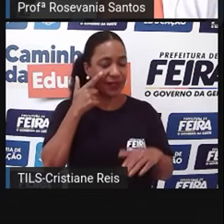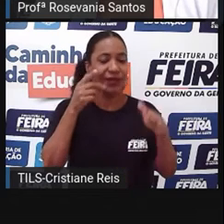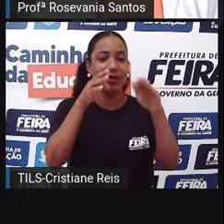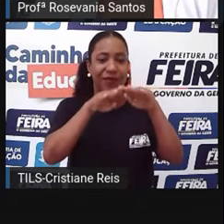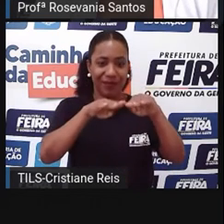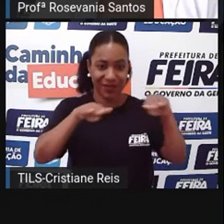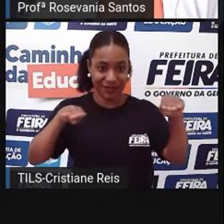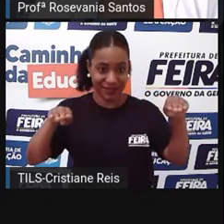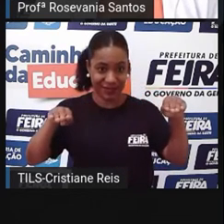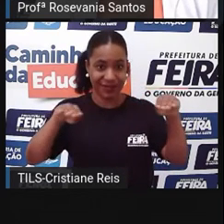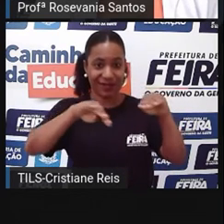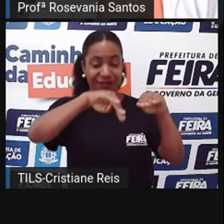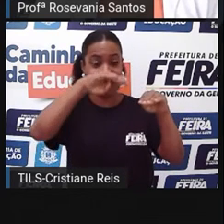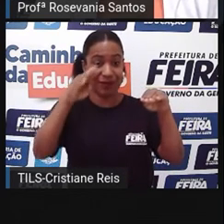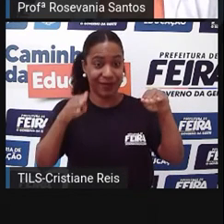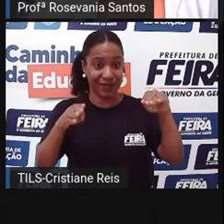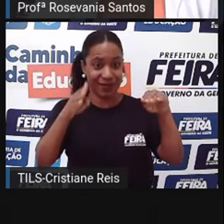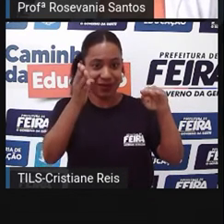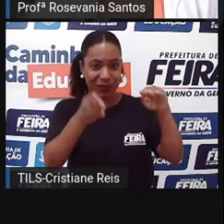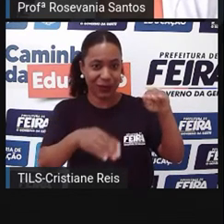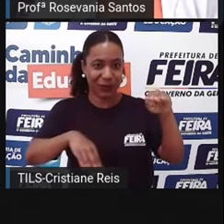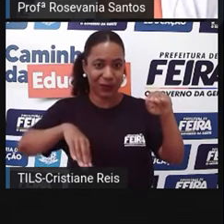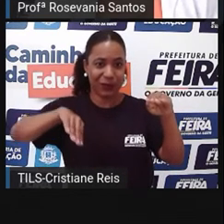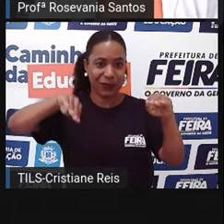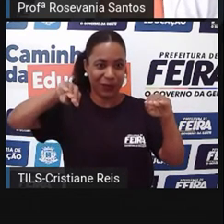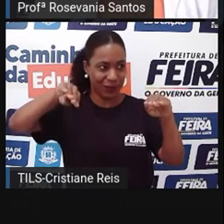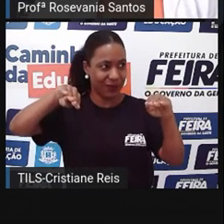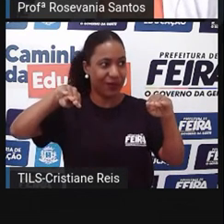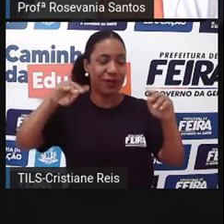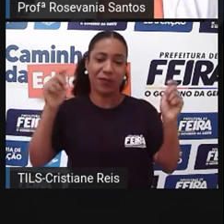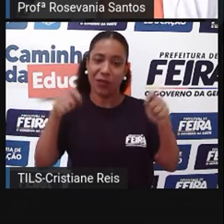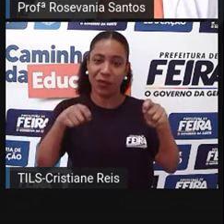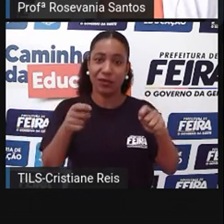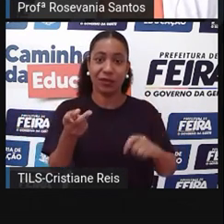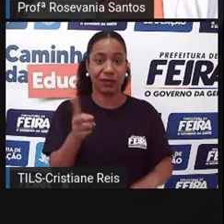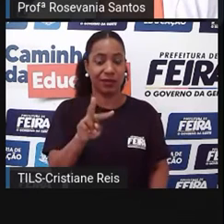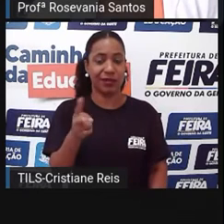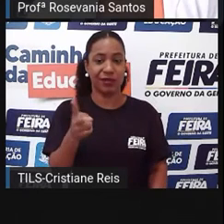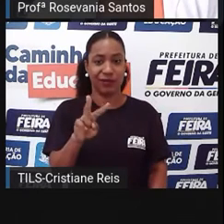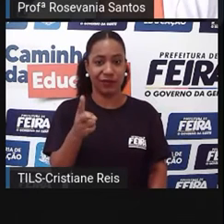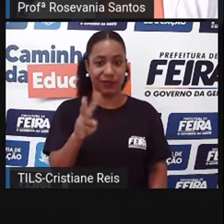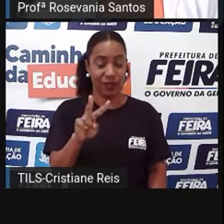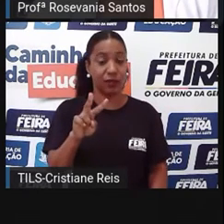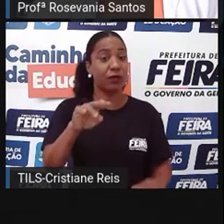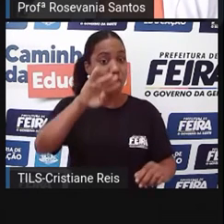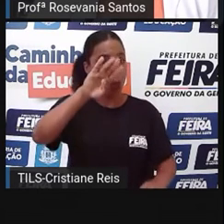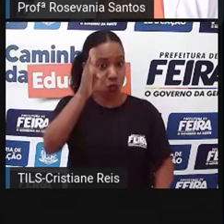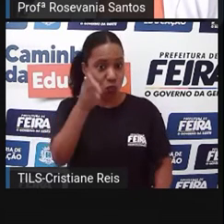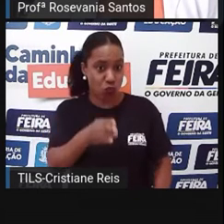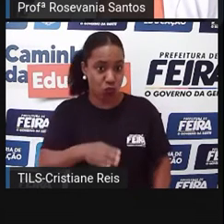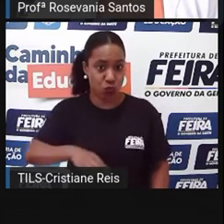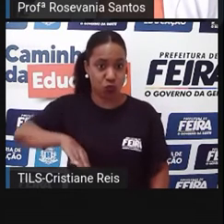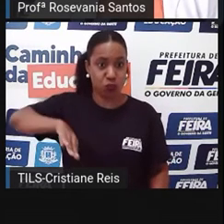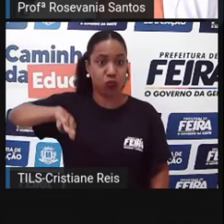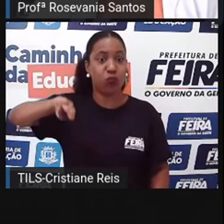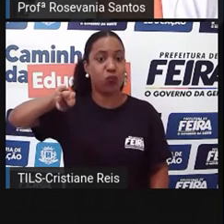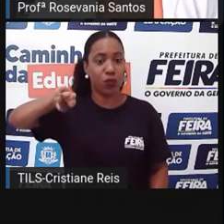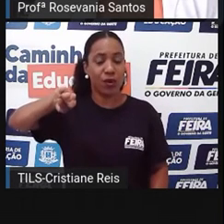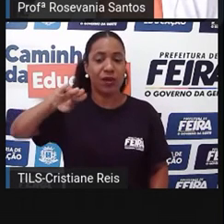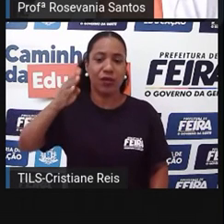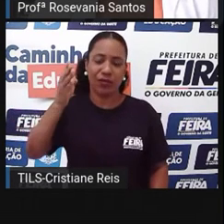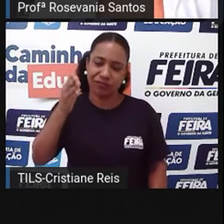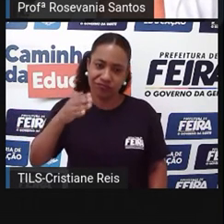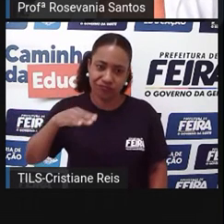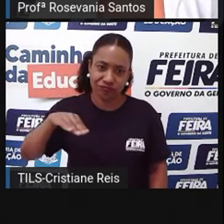planaltos, e as depressões, tanto faz, relativo ou absoluta, a gente, né, tem esse tipo de relevo aí. É